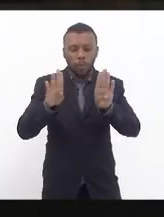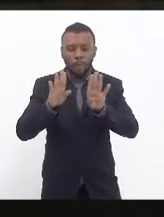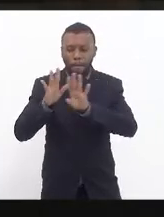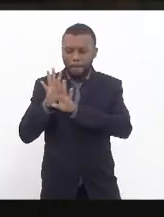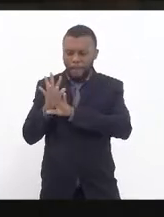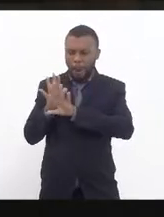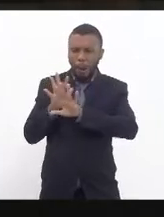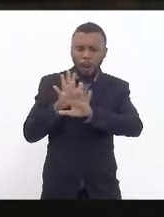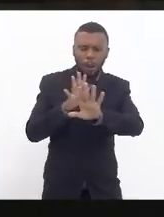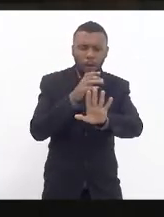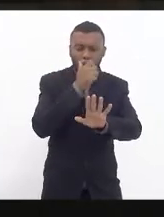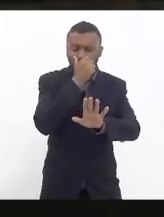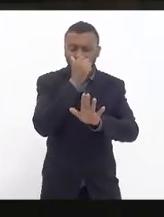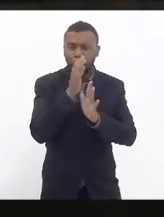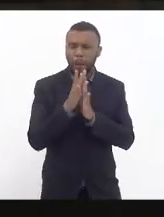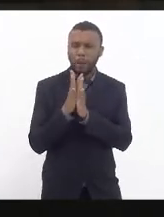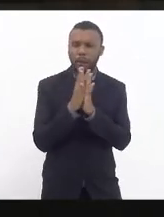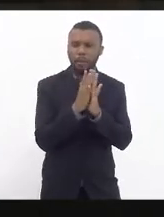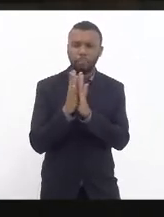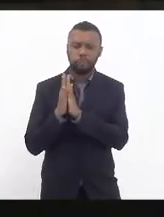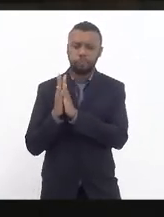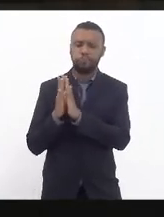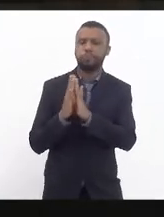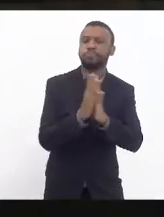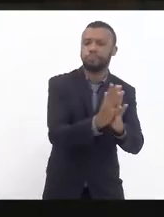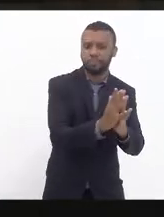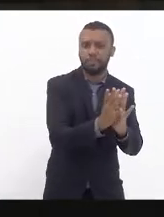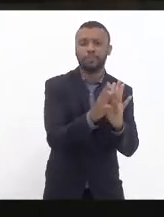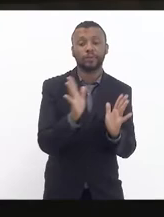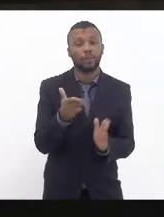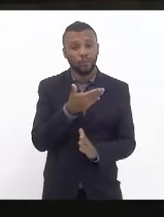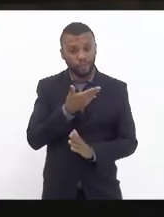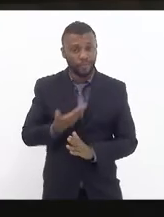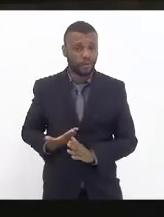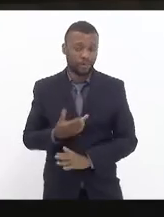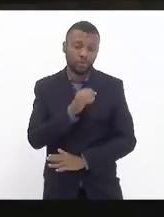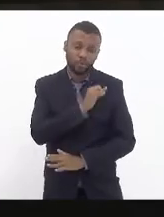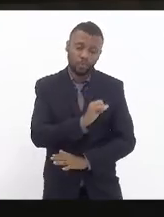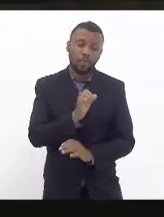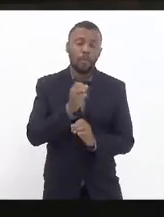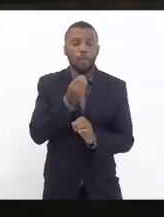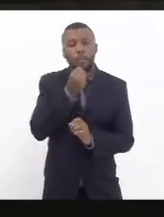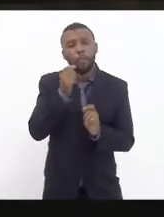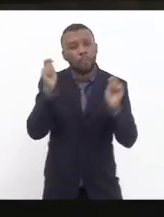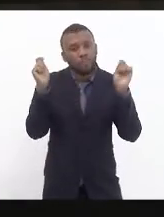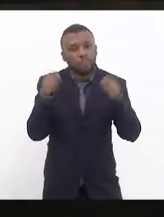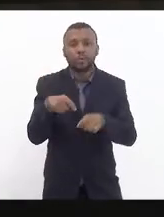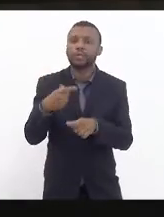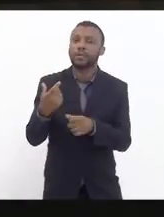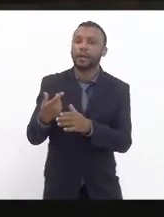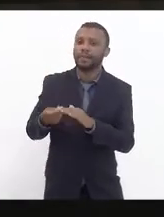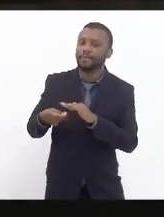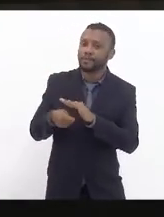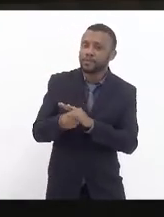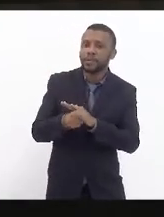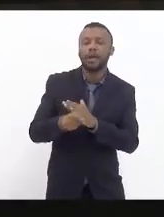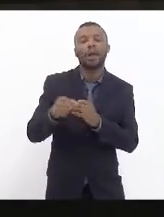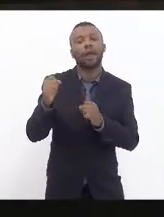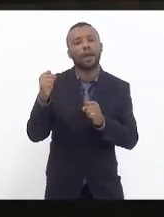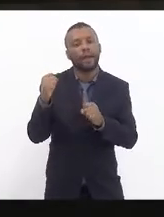desespero só então o governo do estado poderia investir em reformas estruturantes na supervia numa